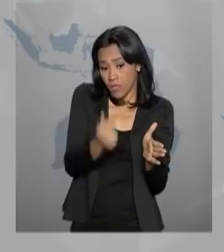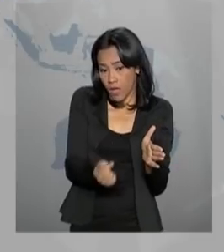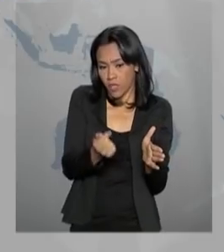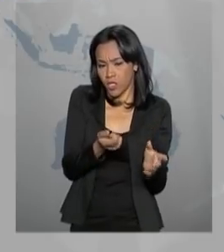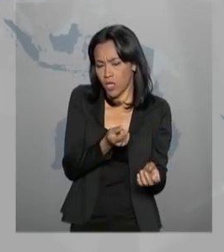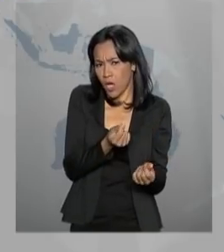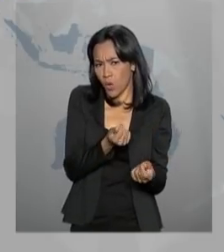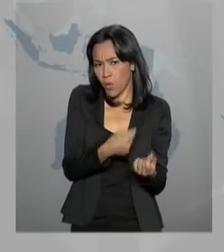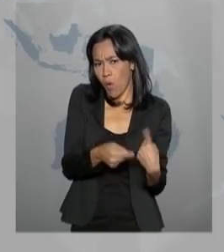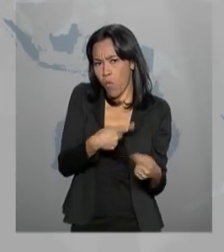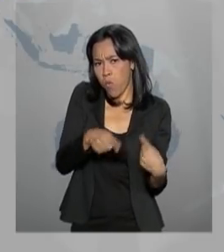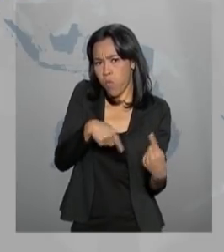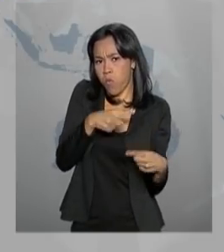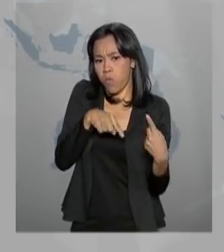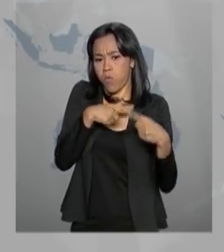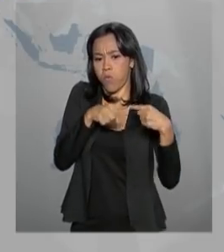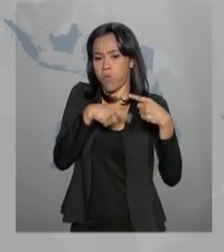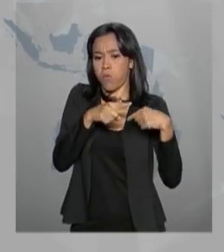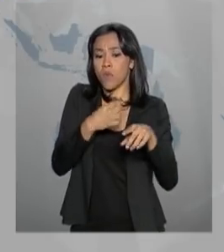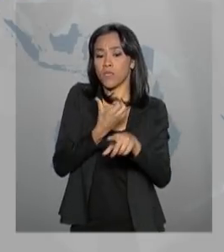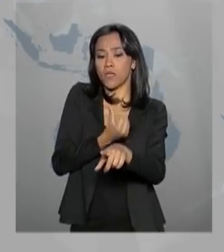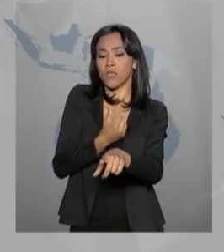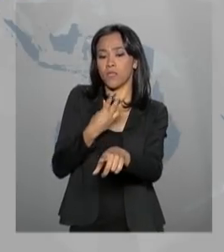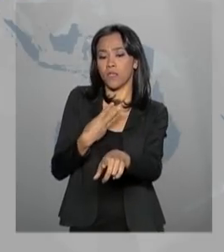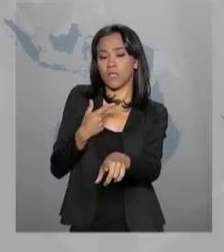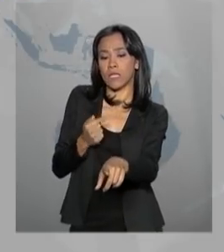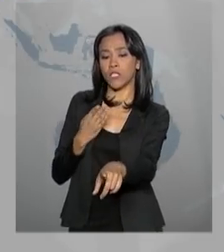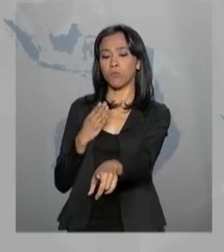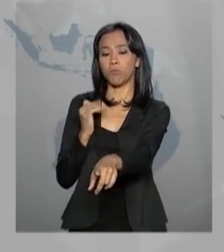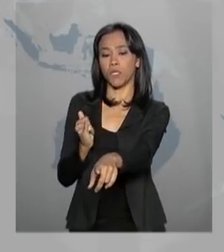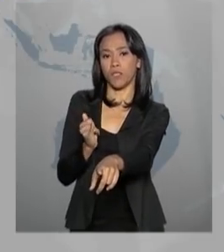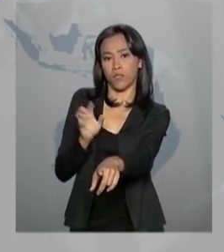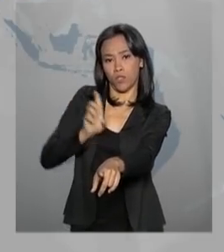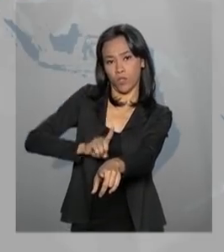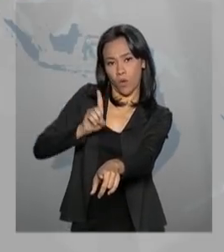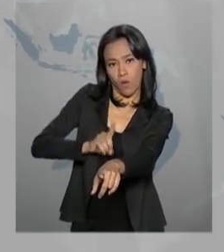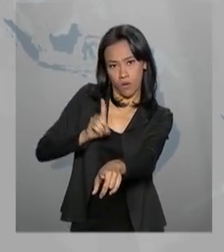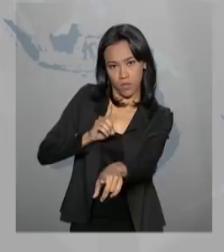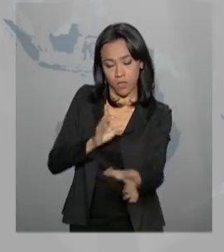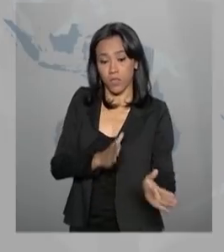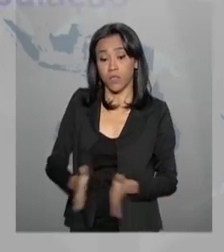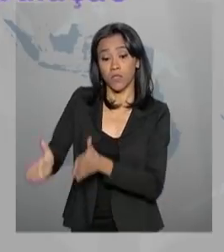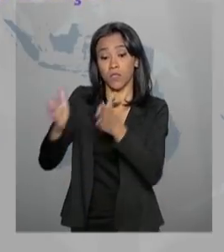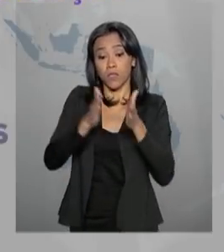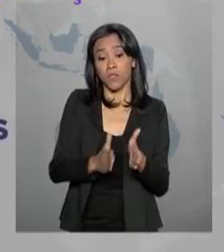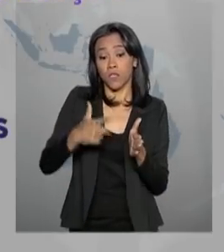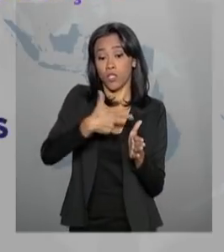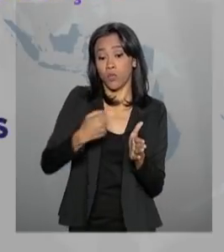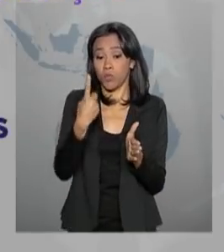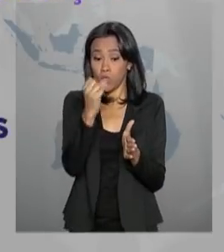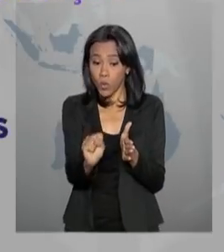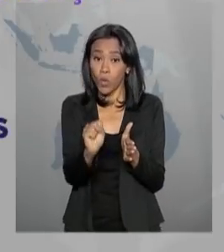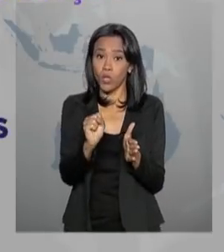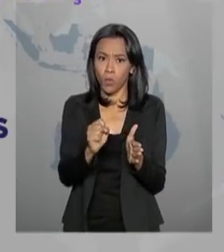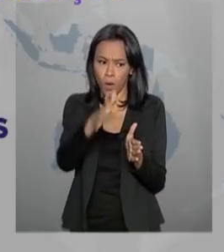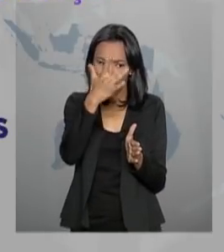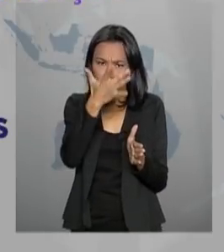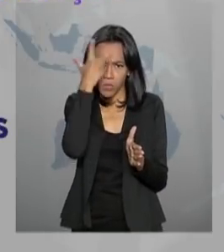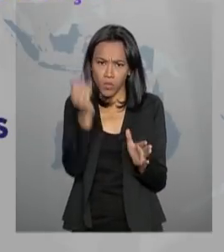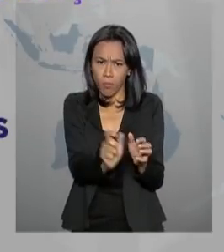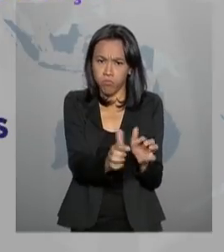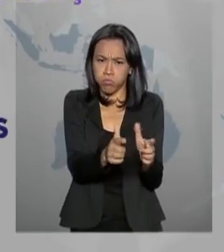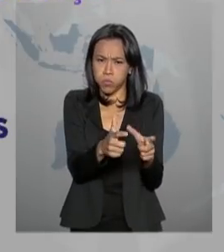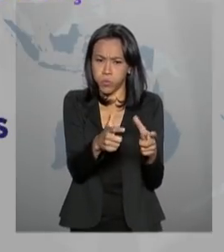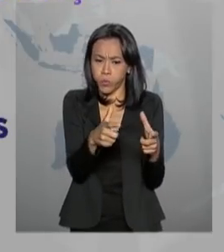movimentou mais de 637 bilhões de dólares. E em 2018, viu a população crescer